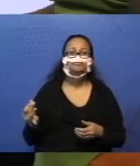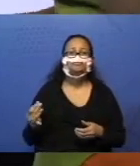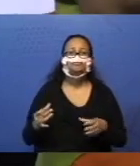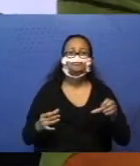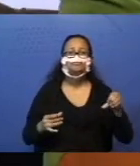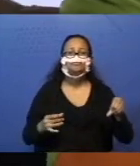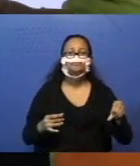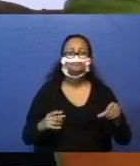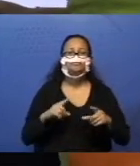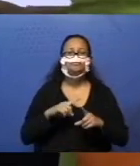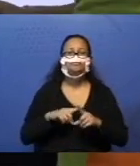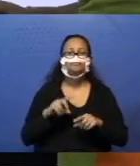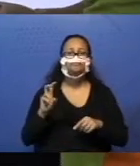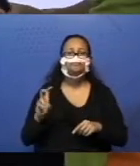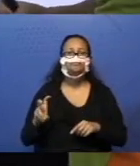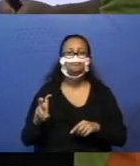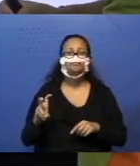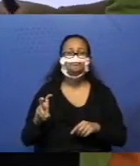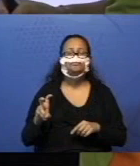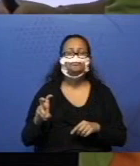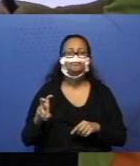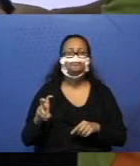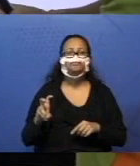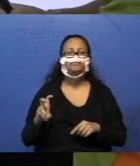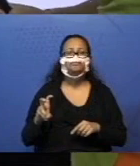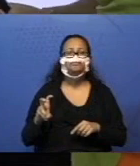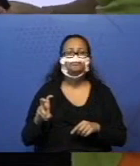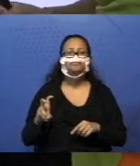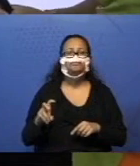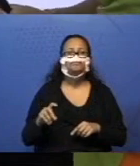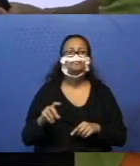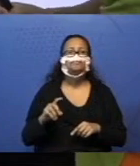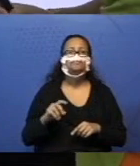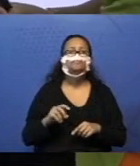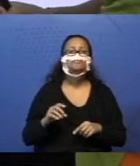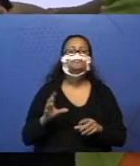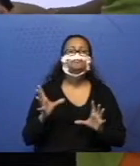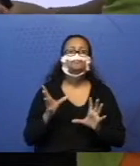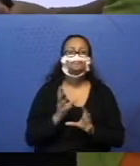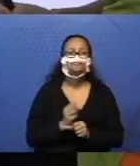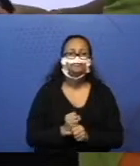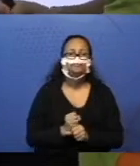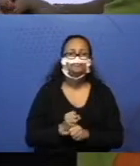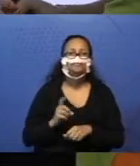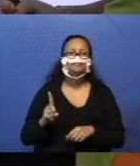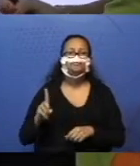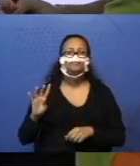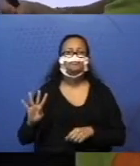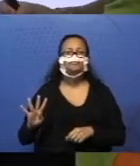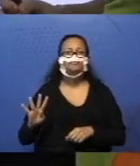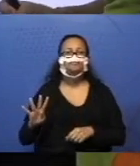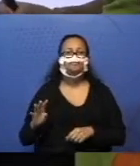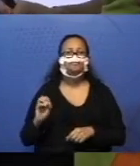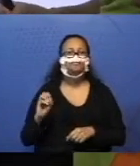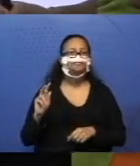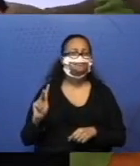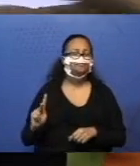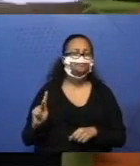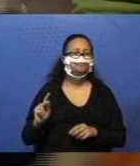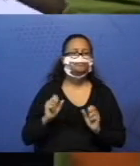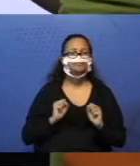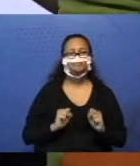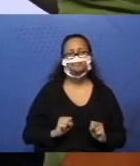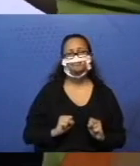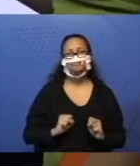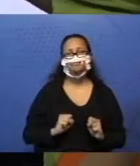Nove mais cinco. Nove está aqui. Dez, onze, doze, treze, quatorze. Ok. Posso deixar a